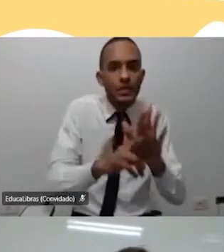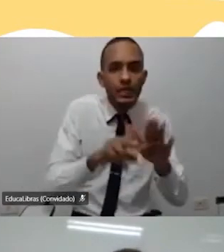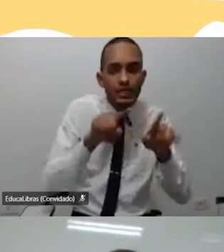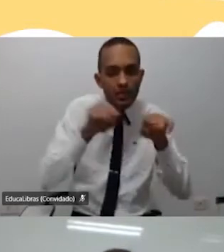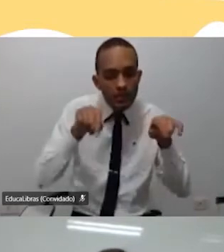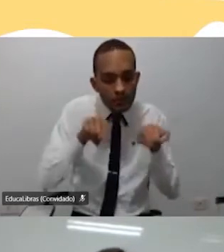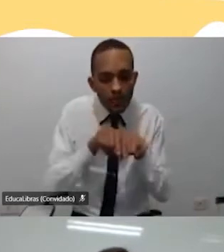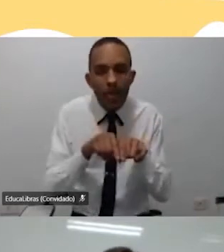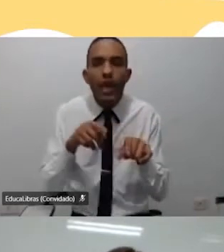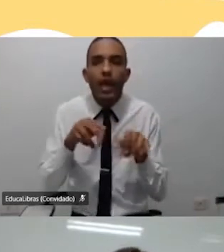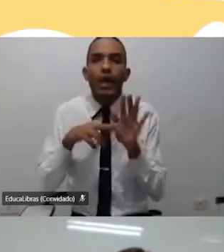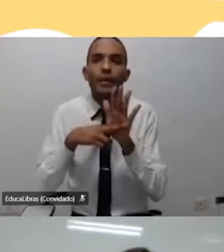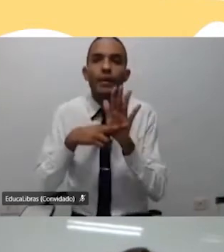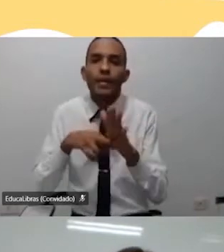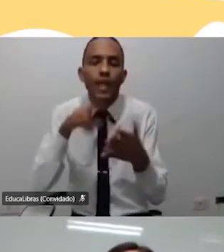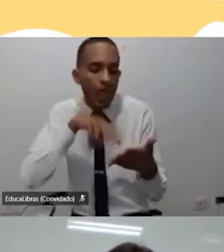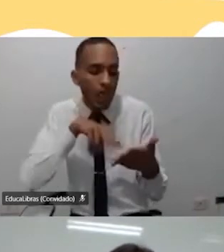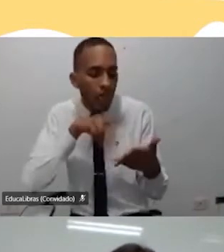leitura, ou eu era